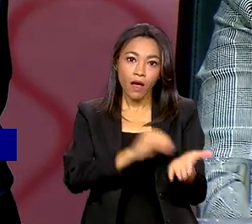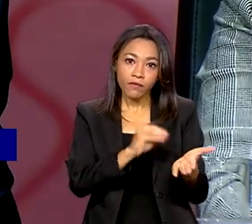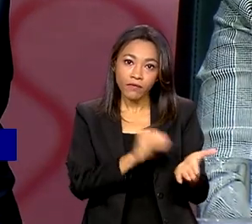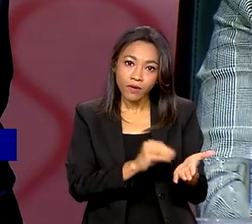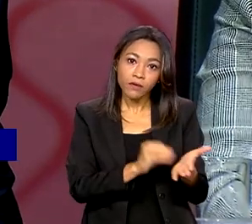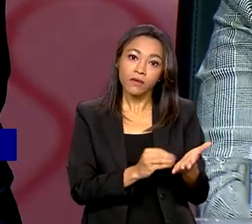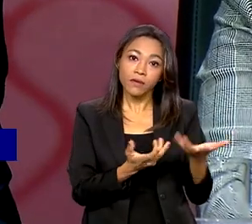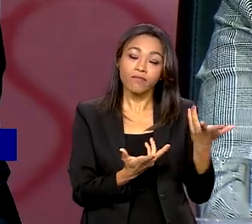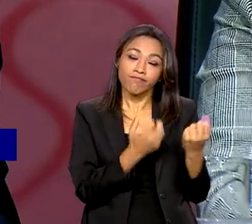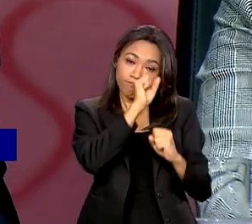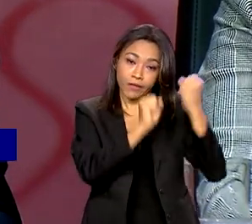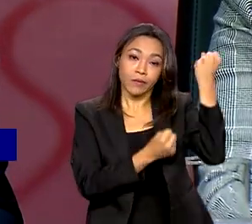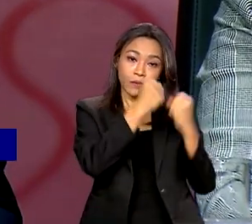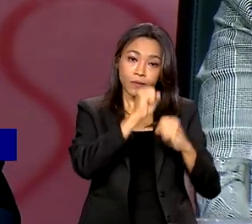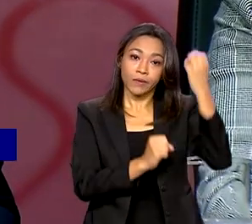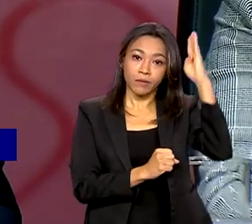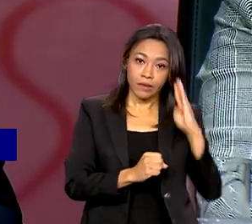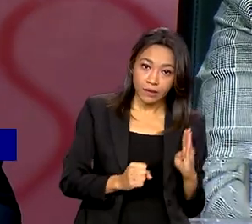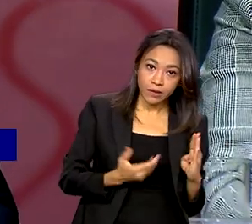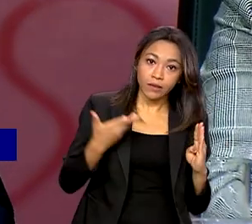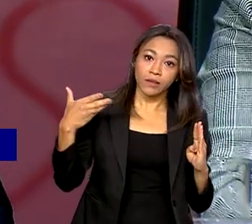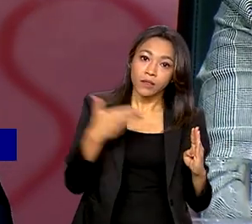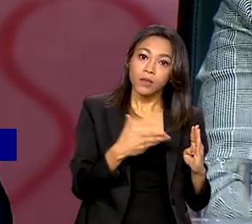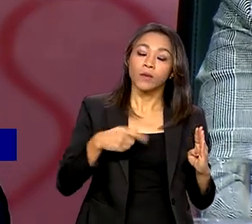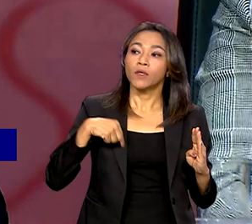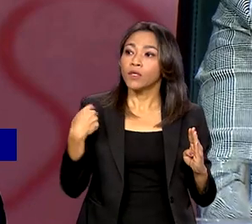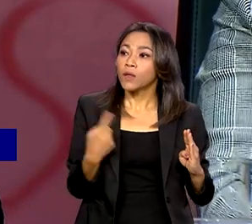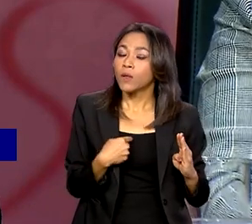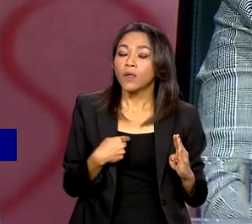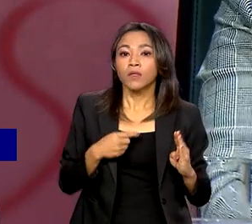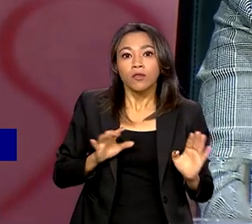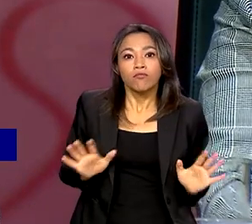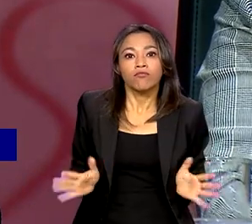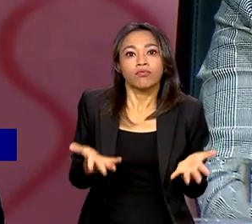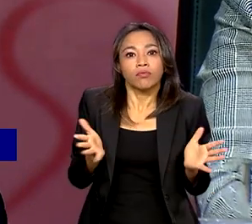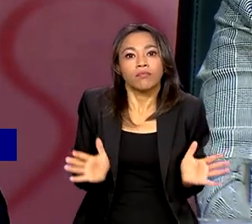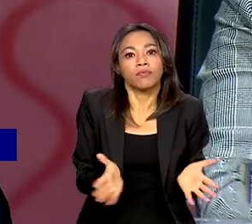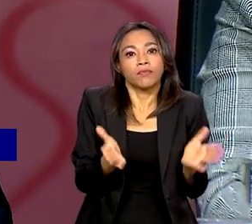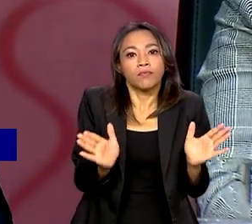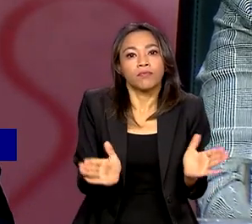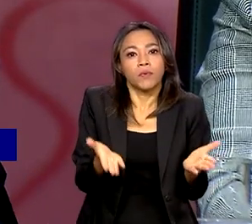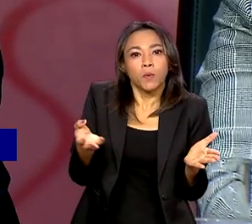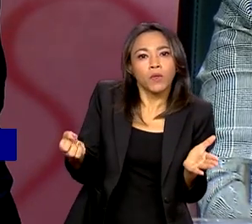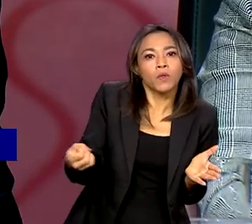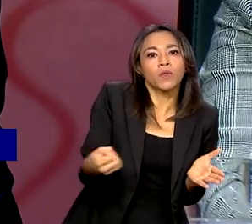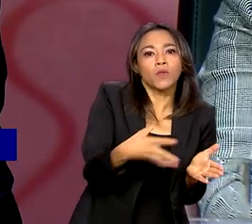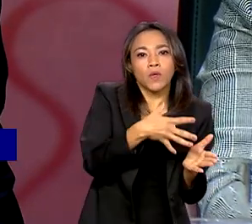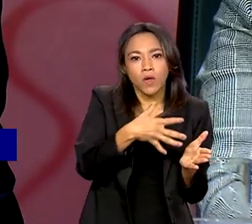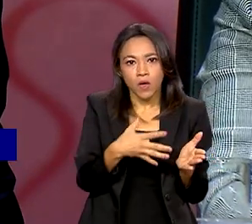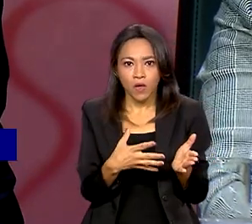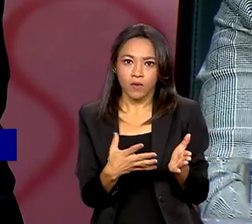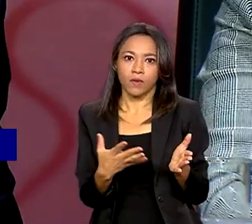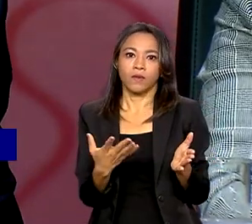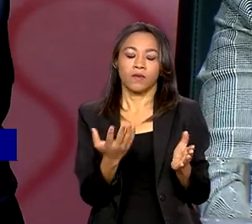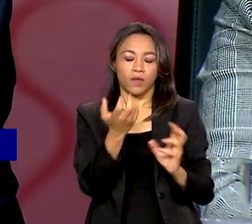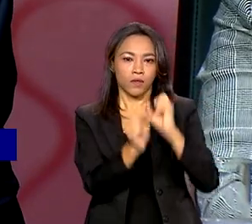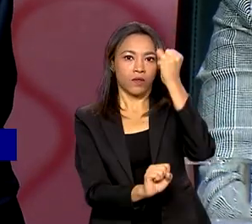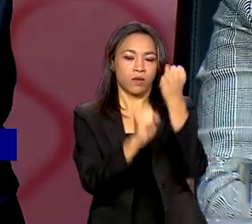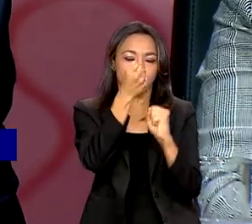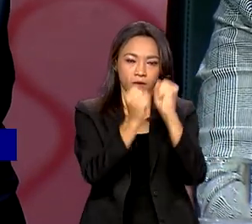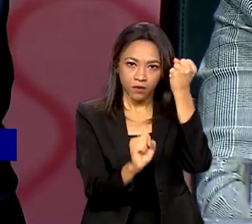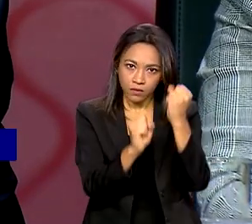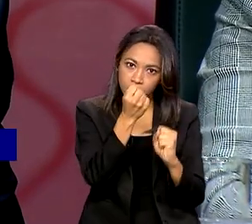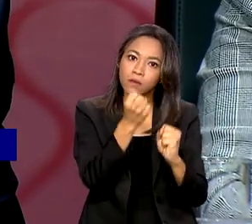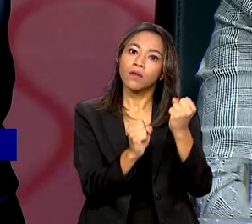brasileira e promovermos uma nova indústria, uma neo-industrialização